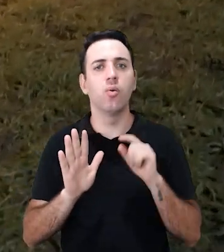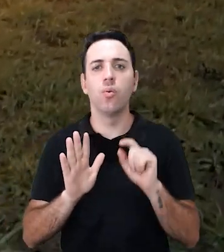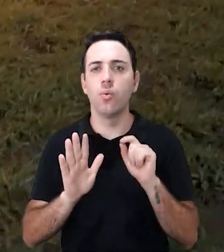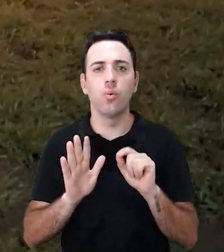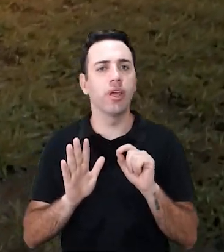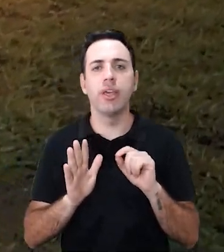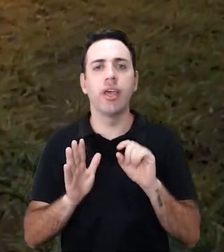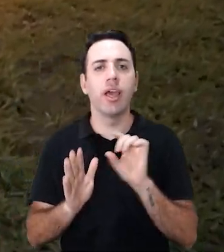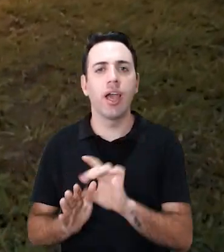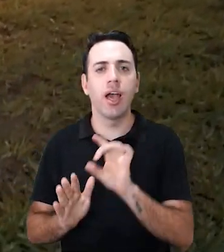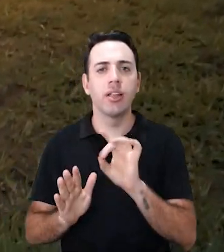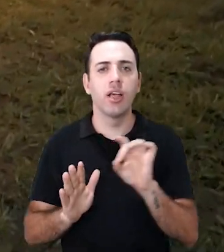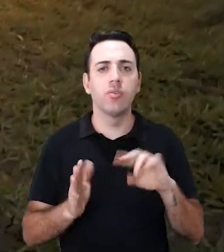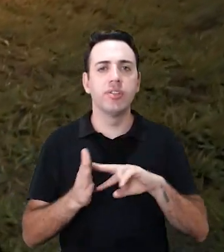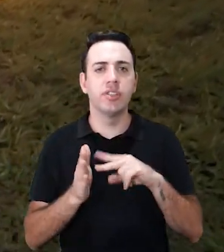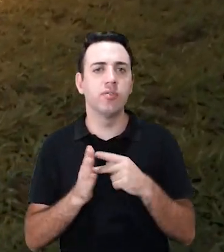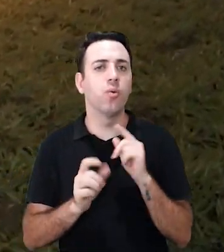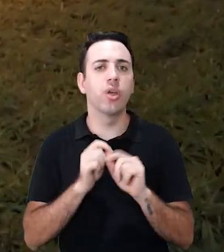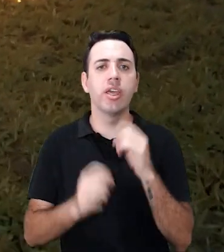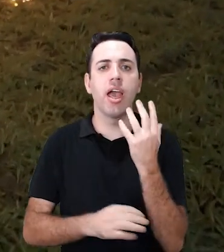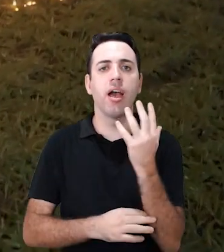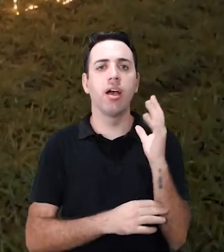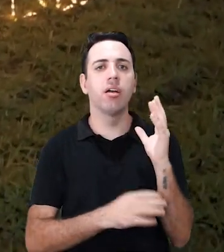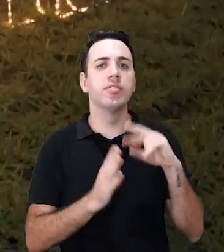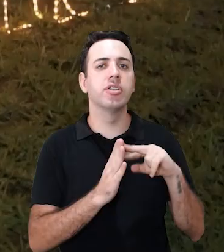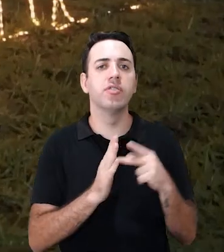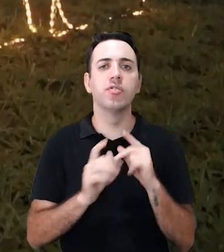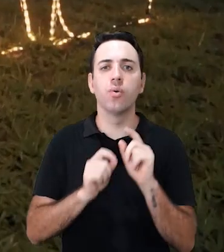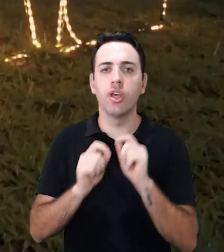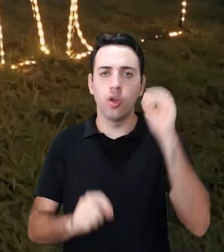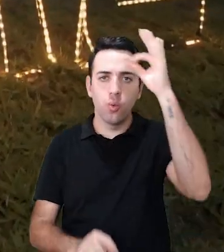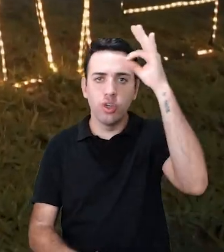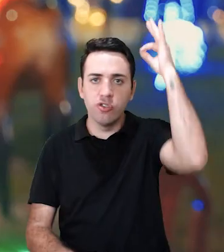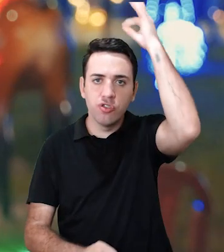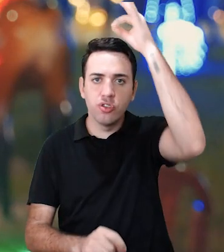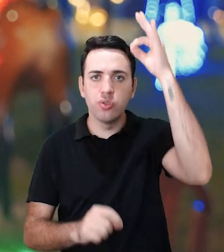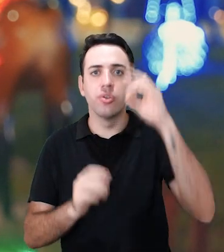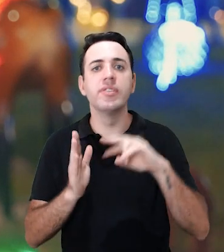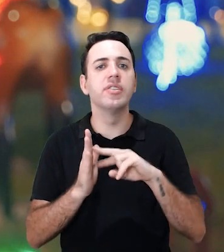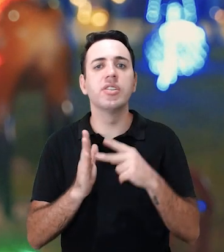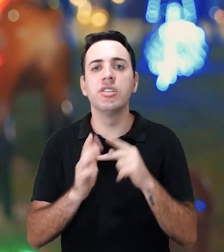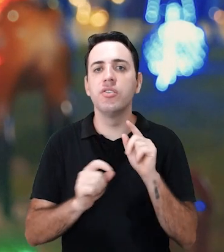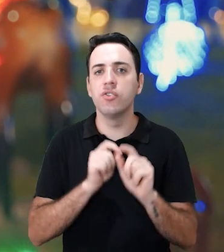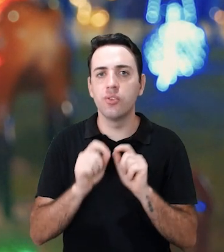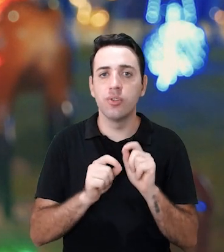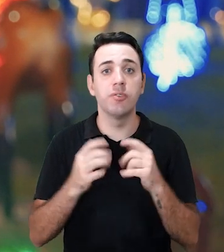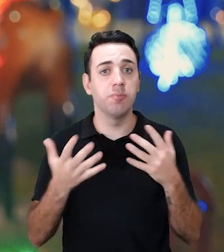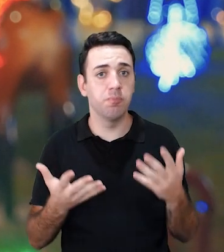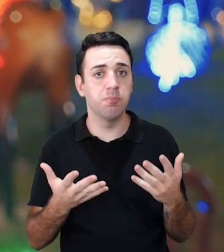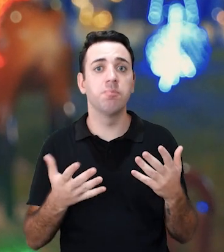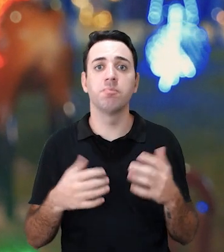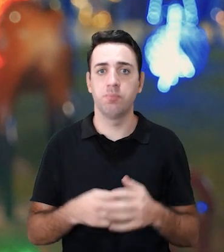cada... uma árvore falando o que é, um anjinho falando o que é, em que se refere aquilo lá, né?